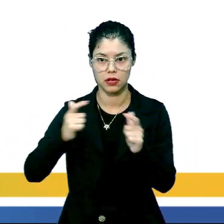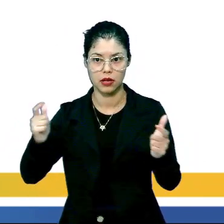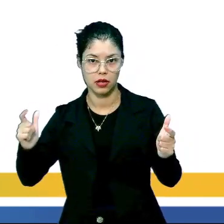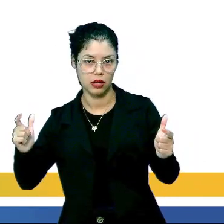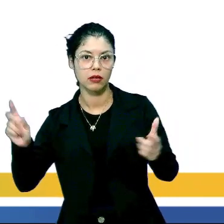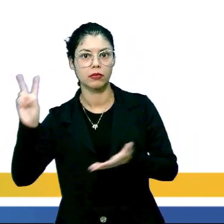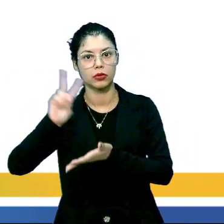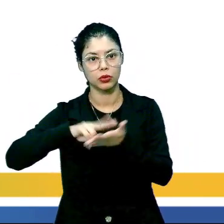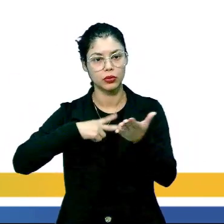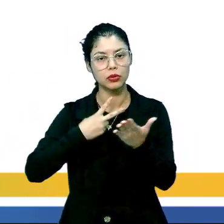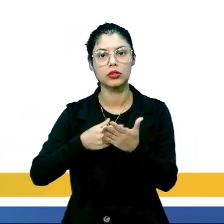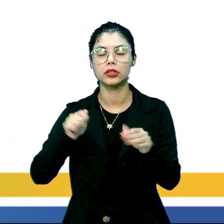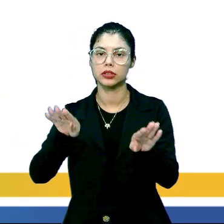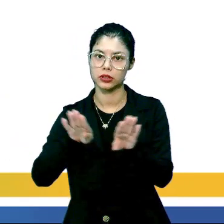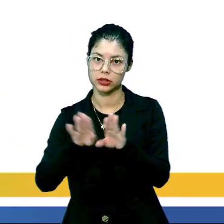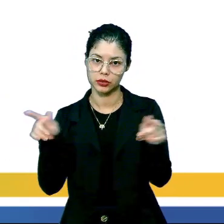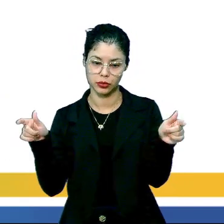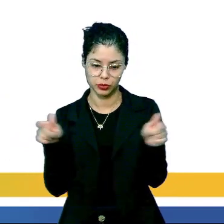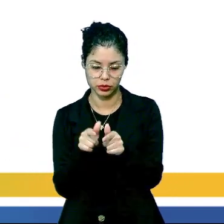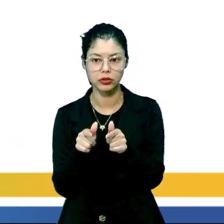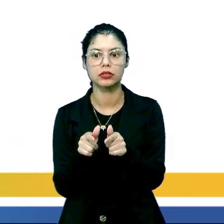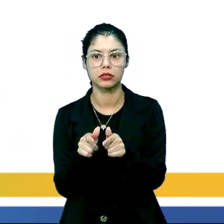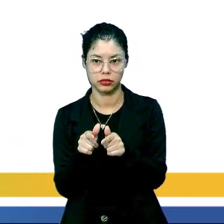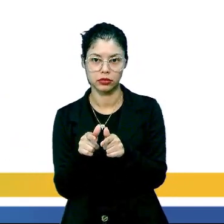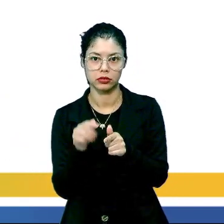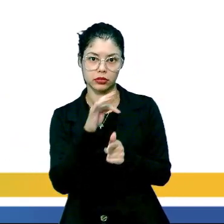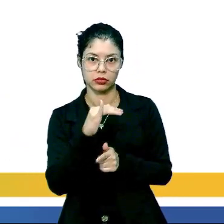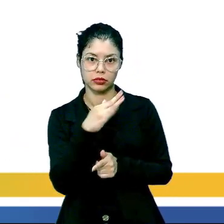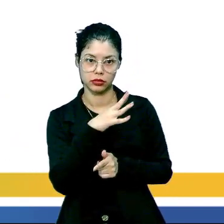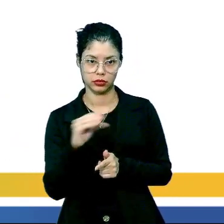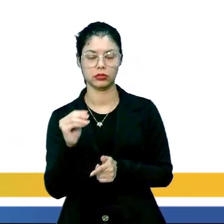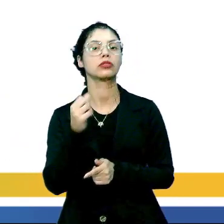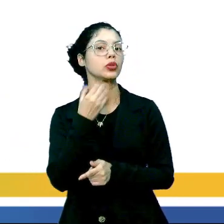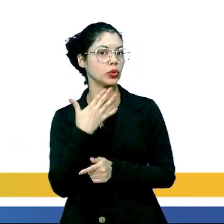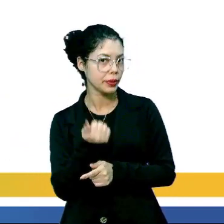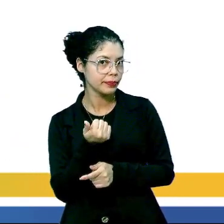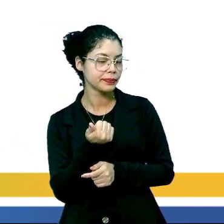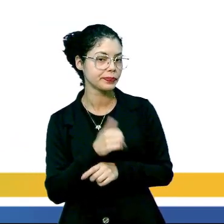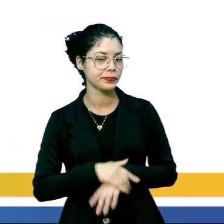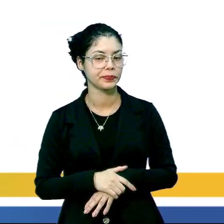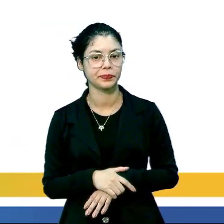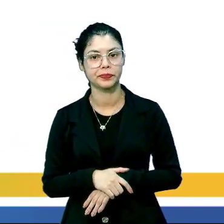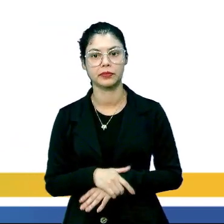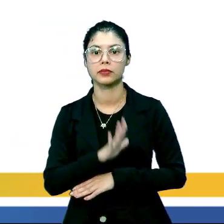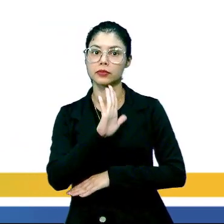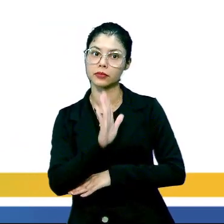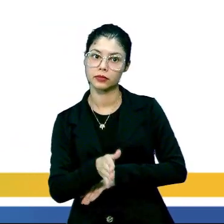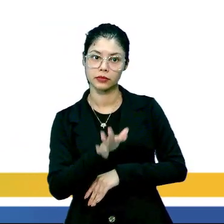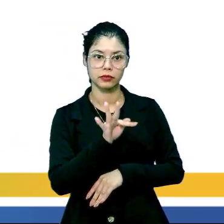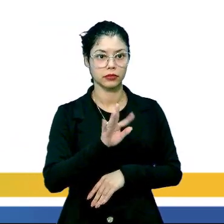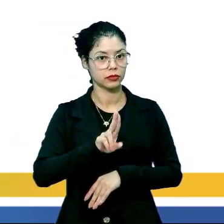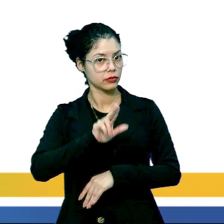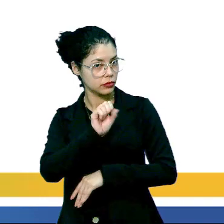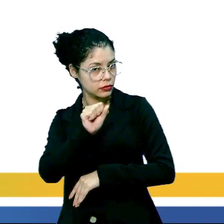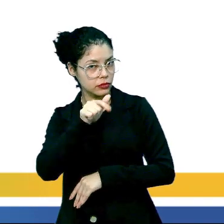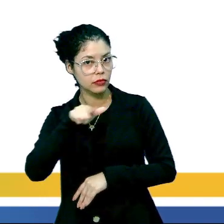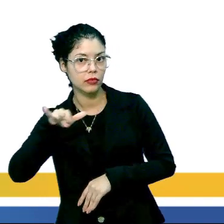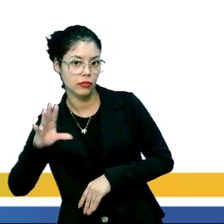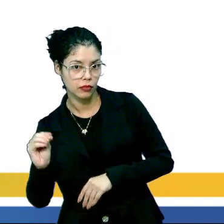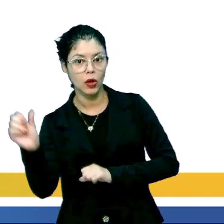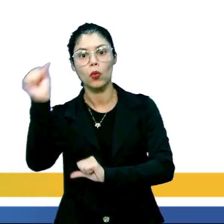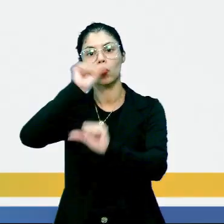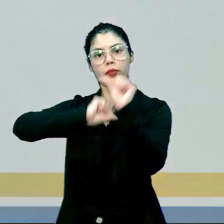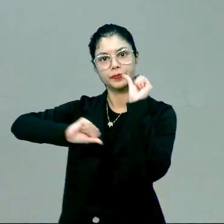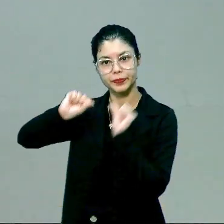convertendo em átomos menores, nós temos aí a fissão nuclear. Tudo bem? Já a fusão nuclear, ela é o